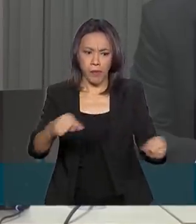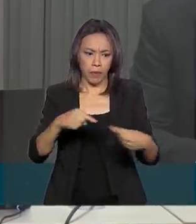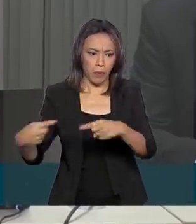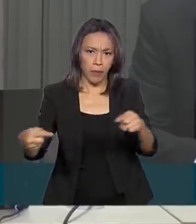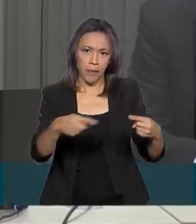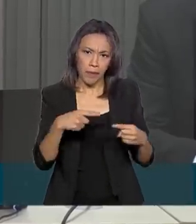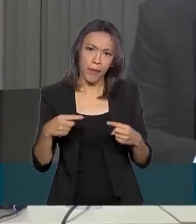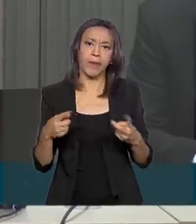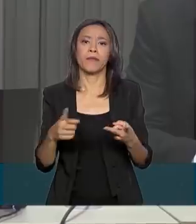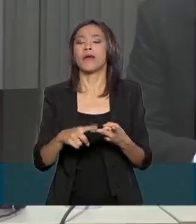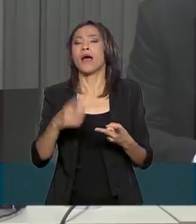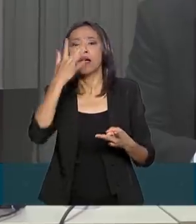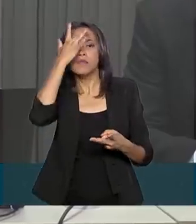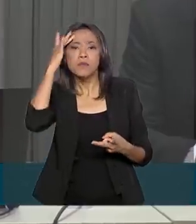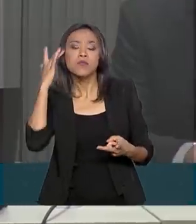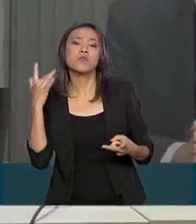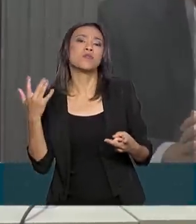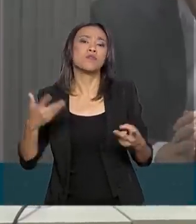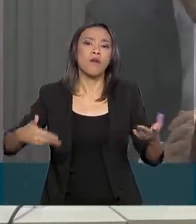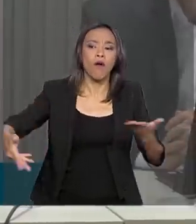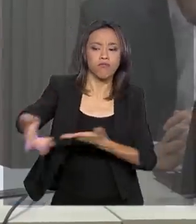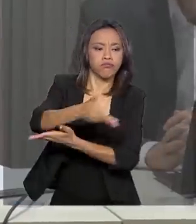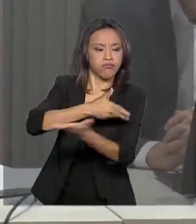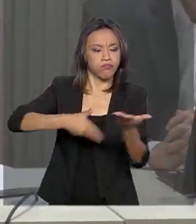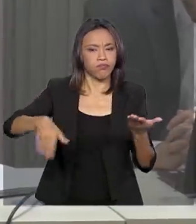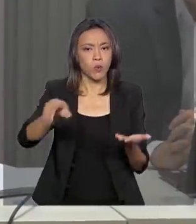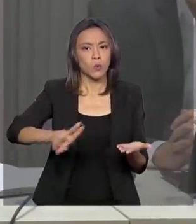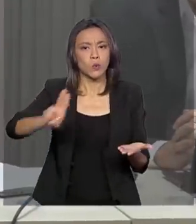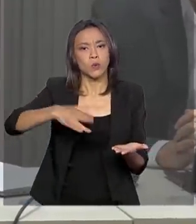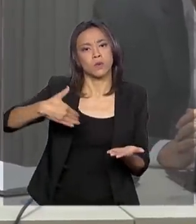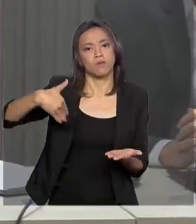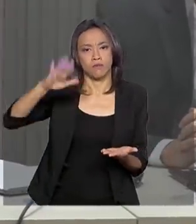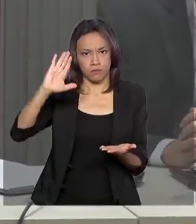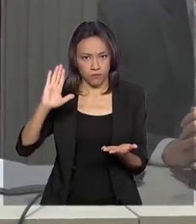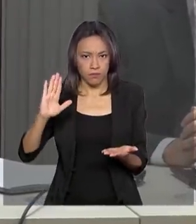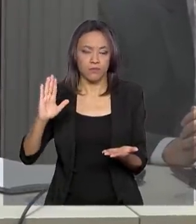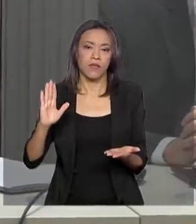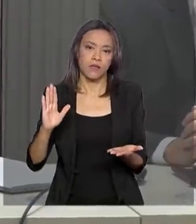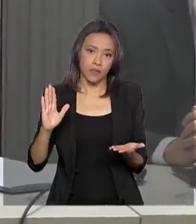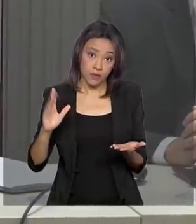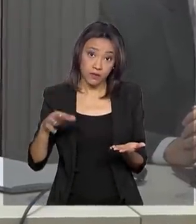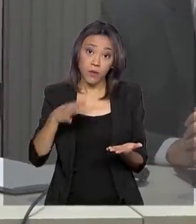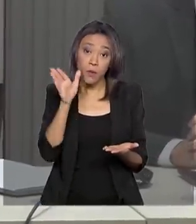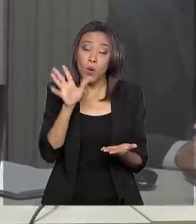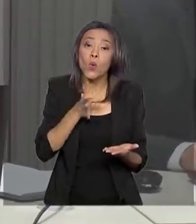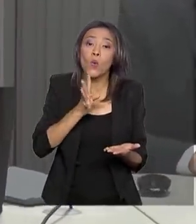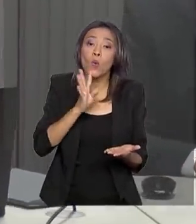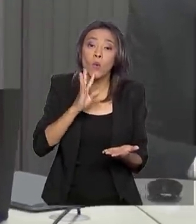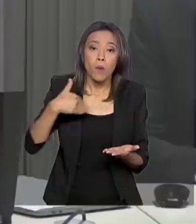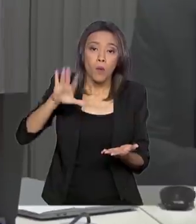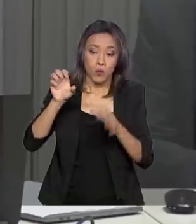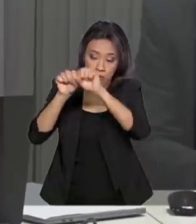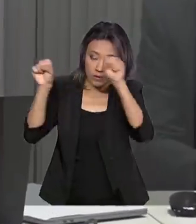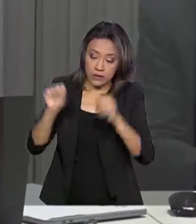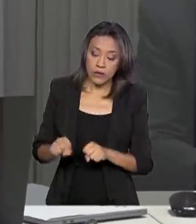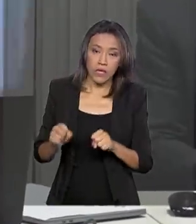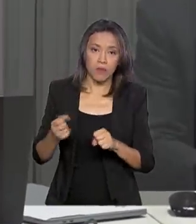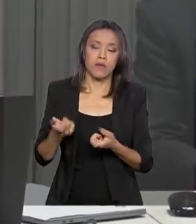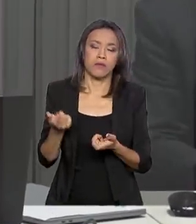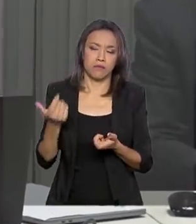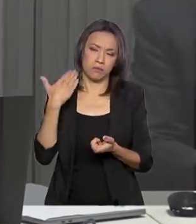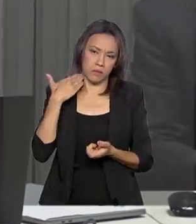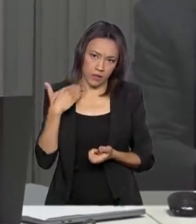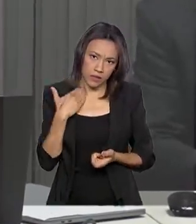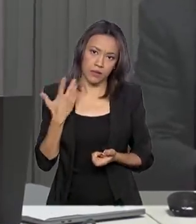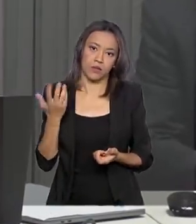incluir as pessoas no sistema financeiro e no sistema de pagamento brasileiro,